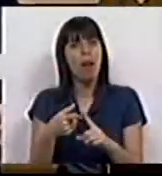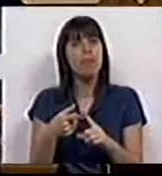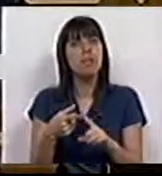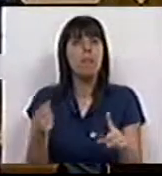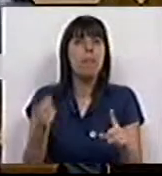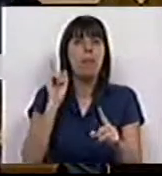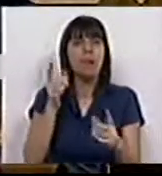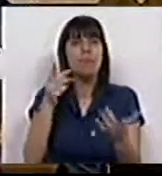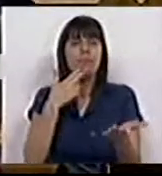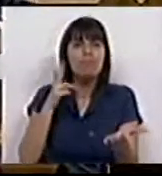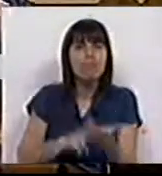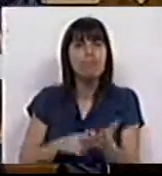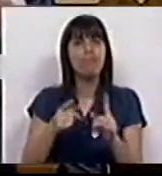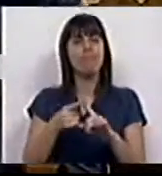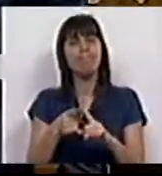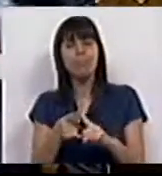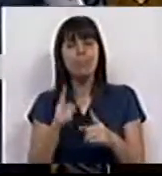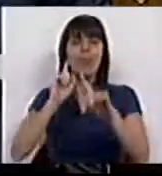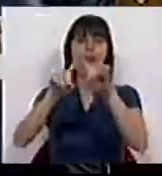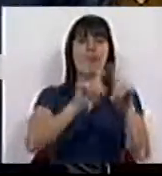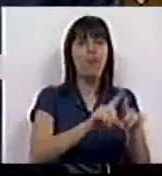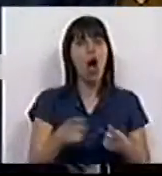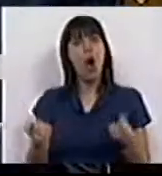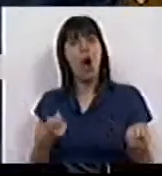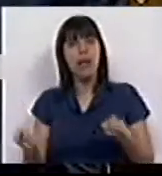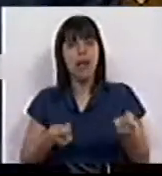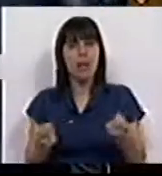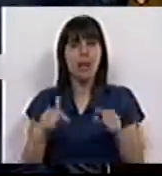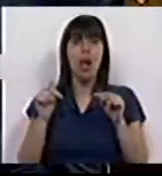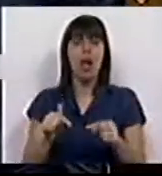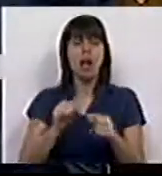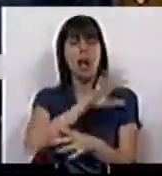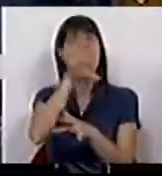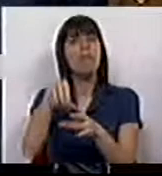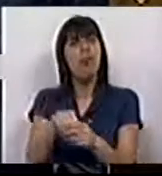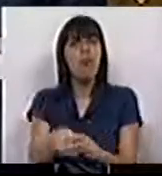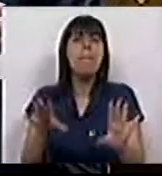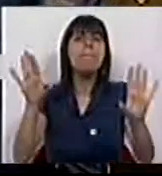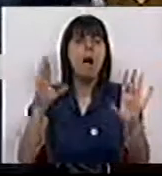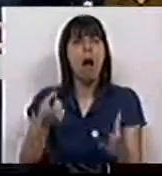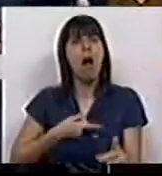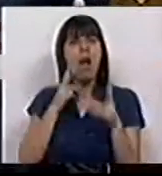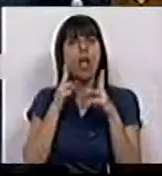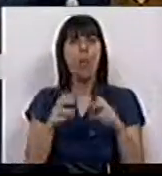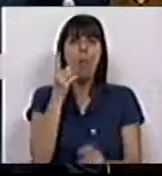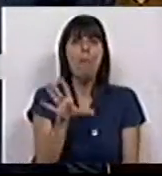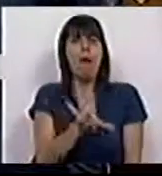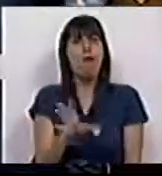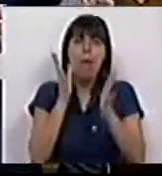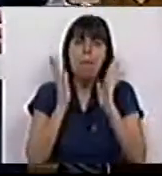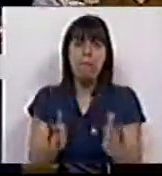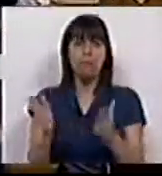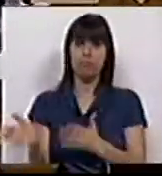factível do ponto de vista das várias organizações que estão aqui envolvidas, mas temos que encontrar um mecanismo.